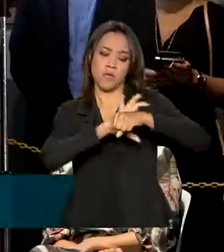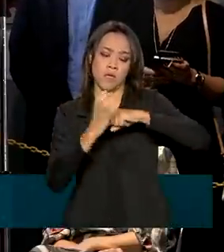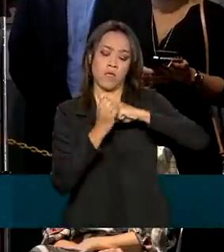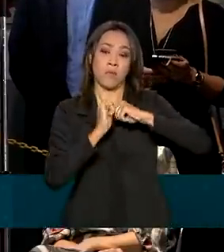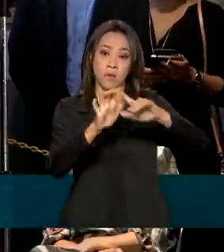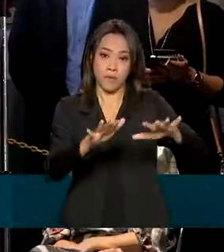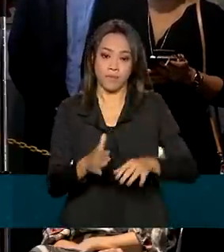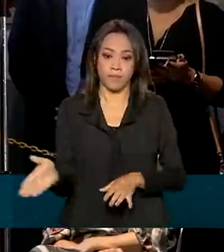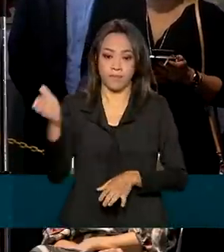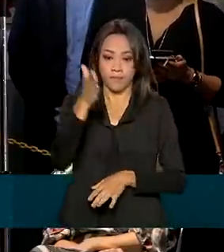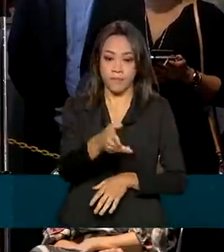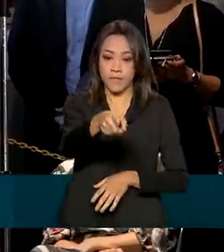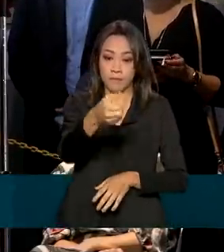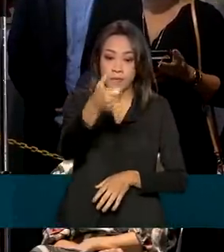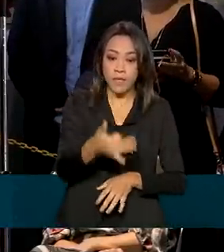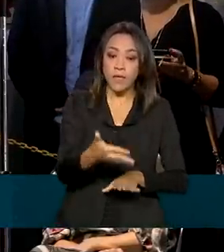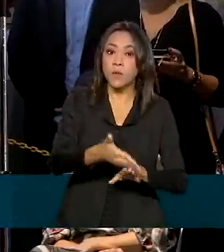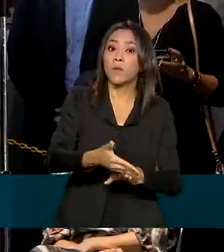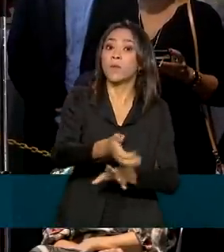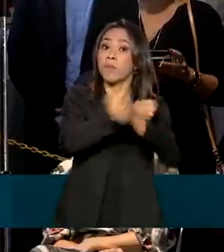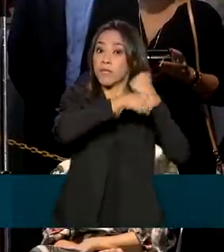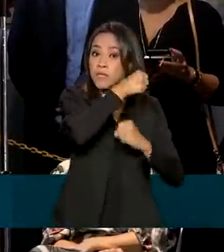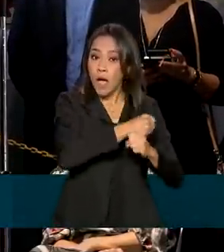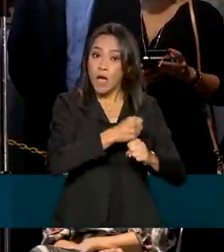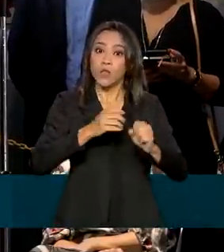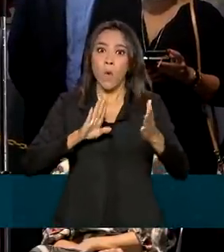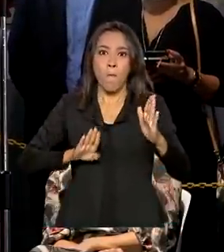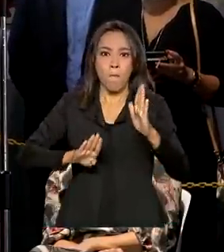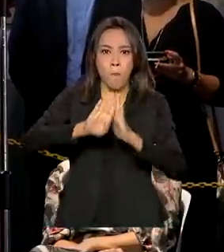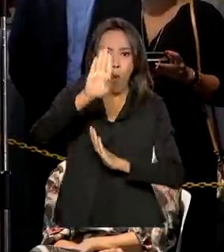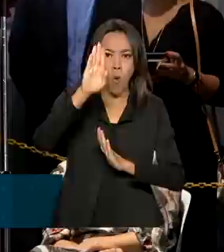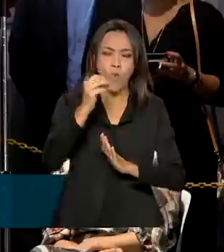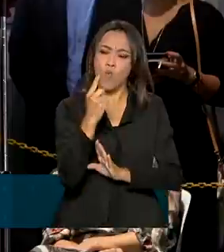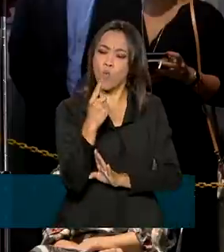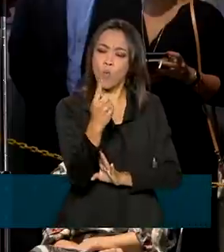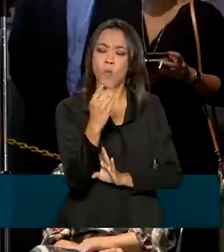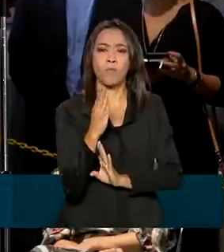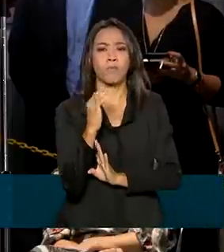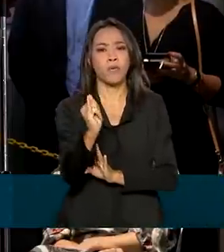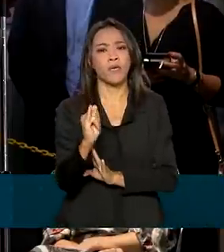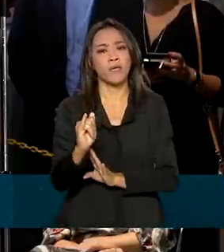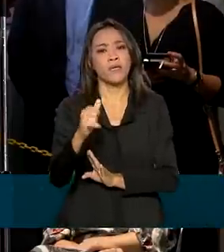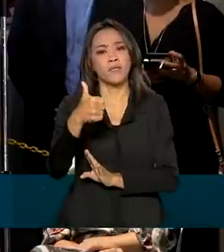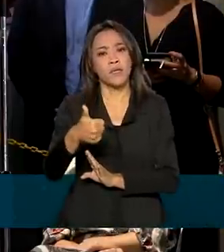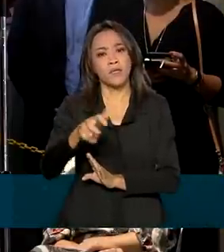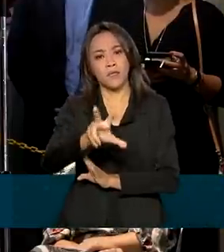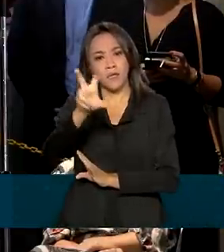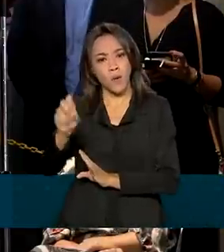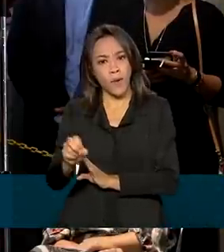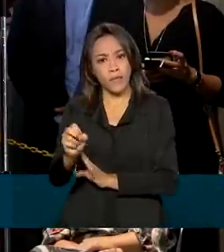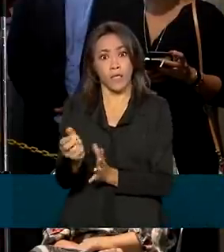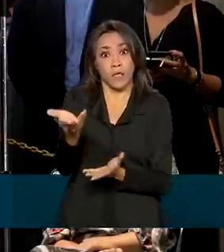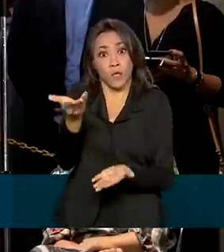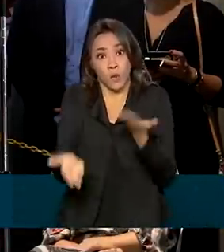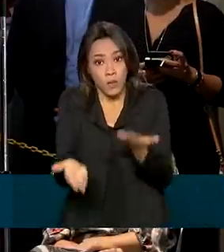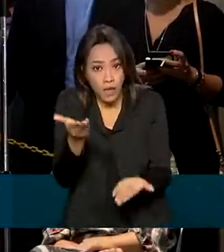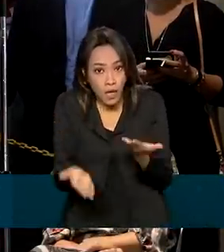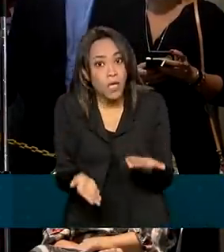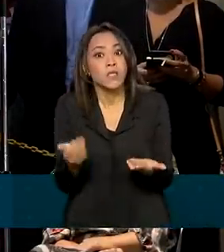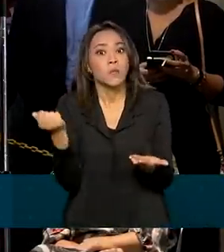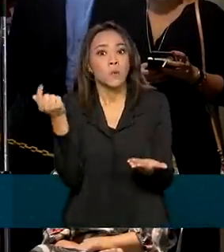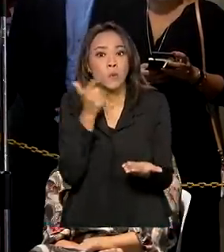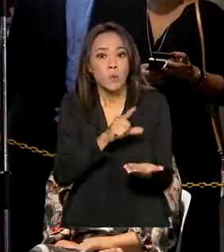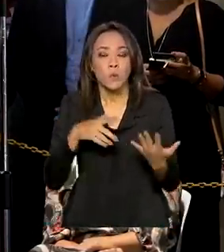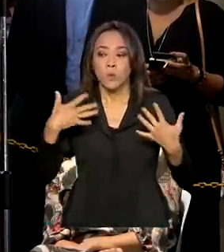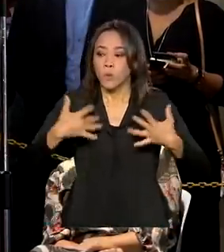safra recorde. Nós movimentamos 1 bilhão 150 milhões de toneladas. E isso só foi